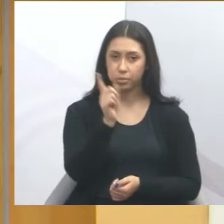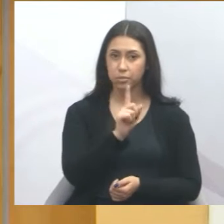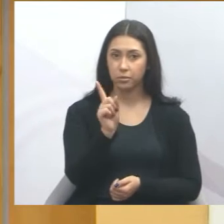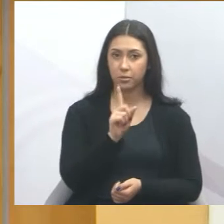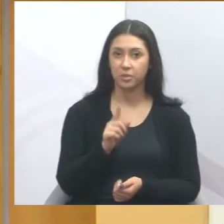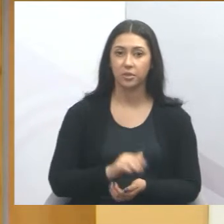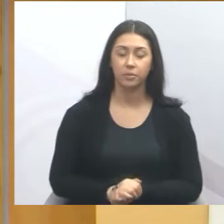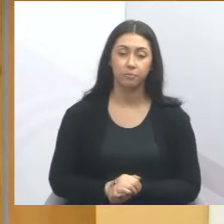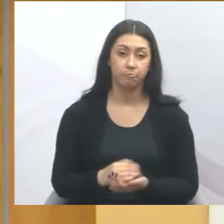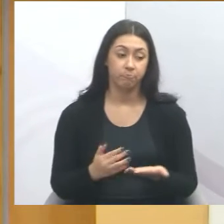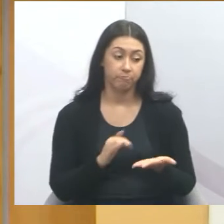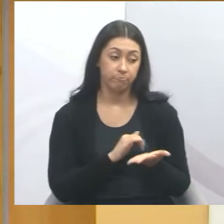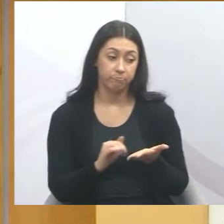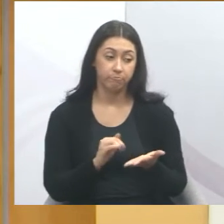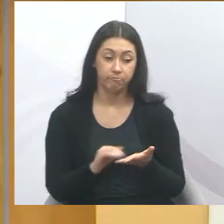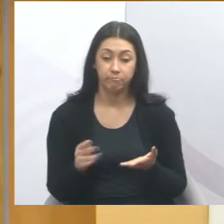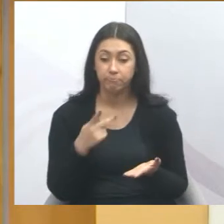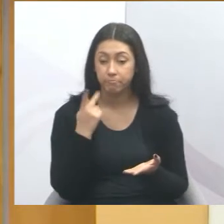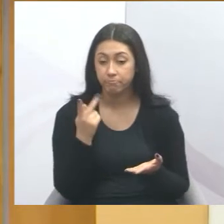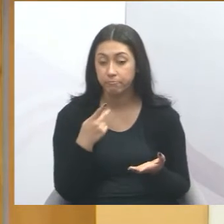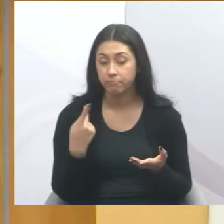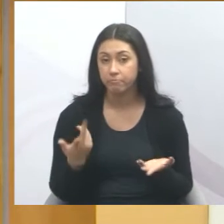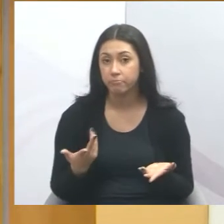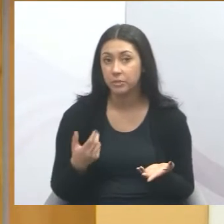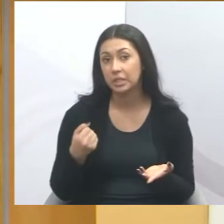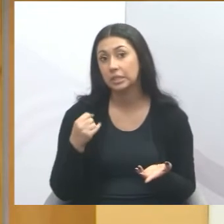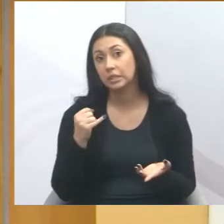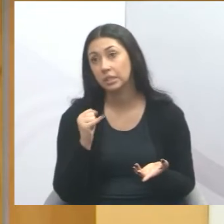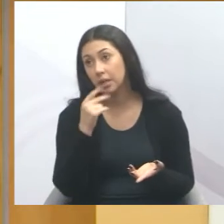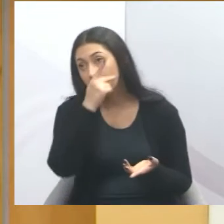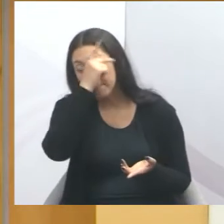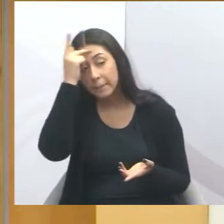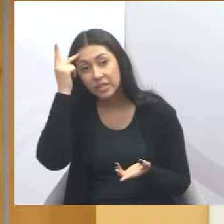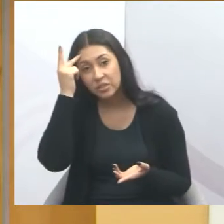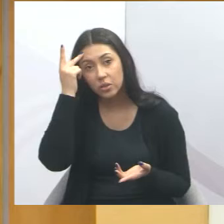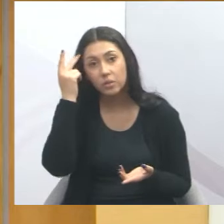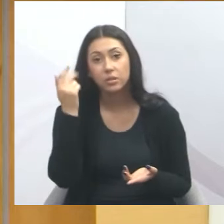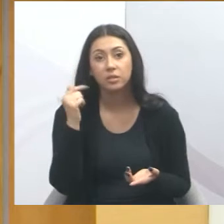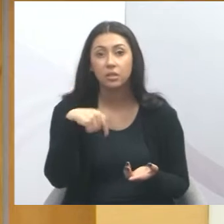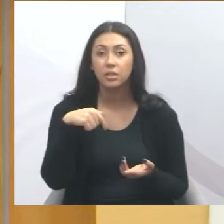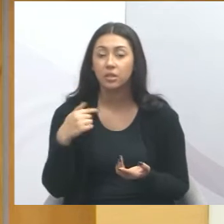Essa é a fala do secretário, e se as pessoas que estão aqui